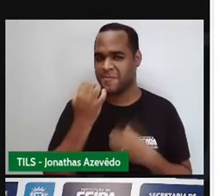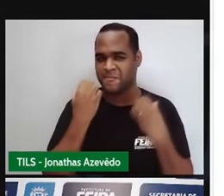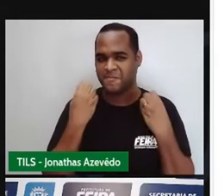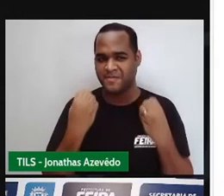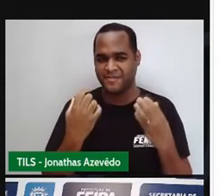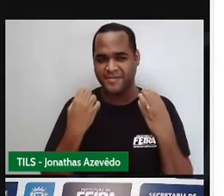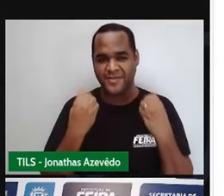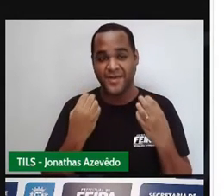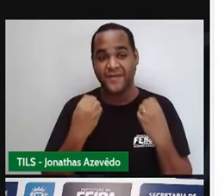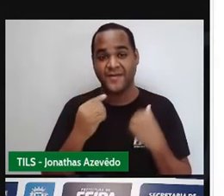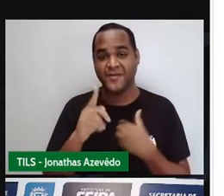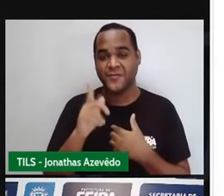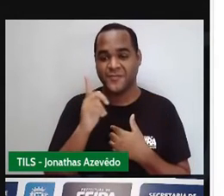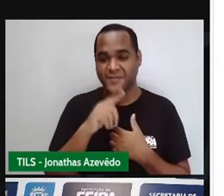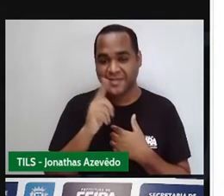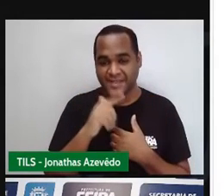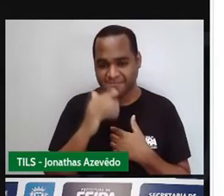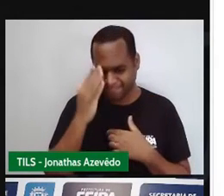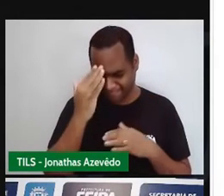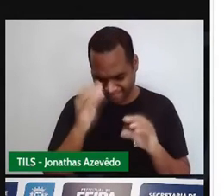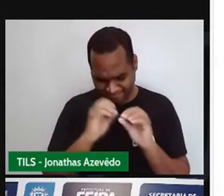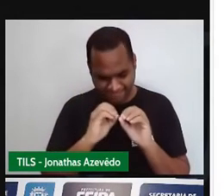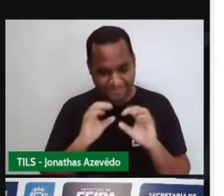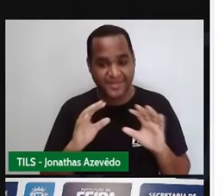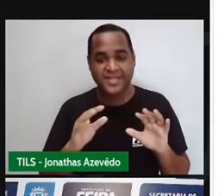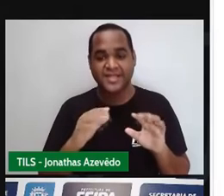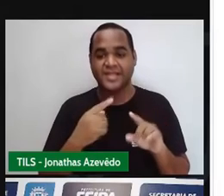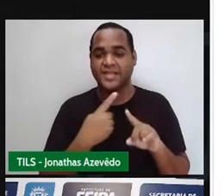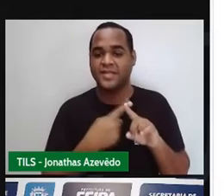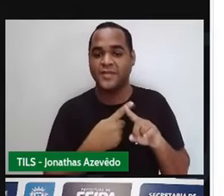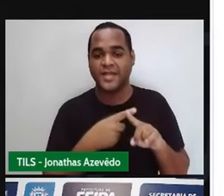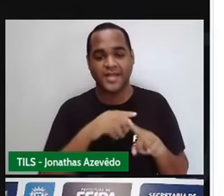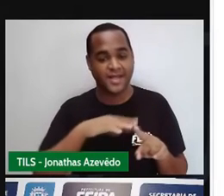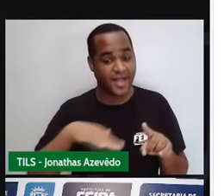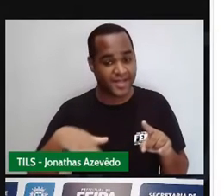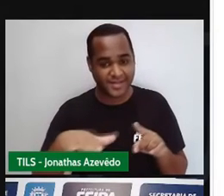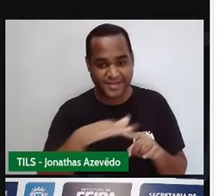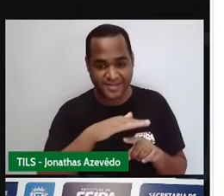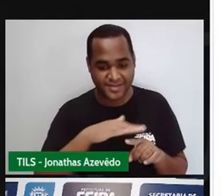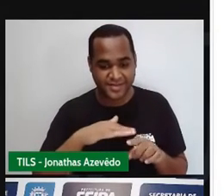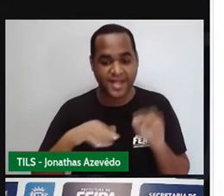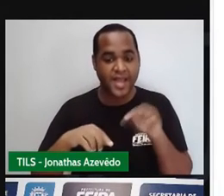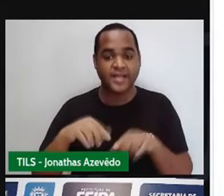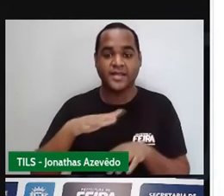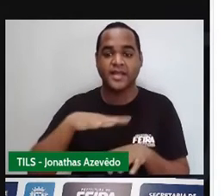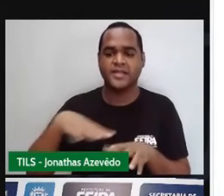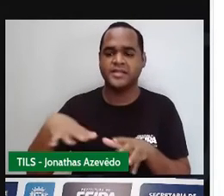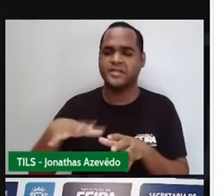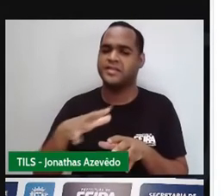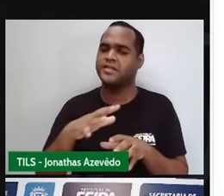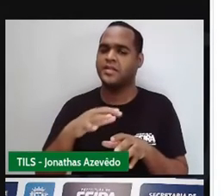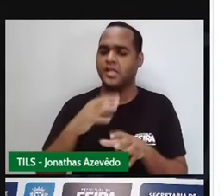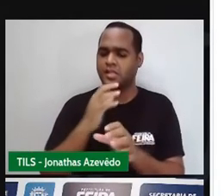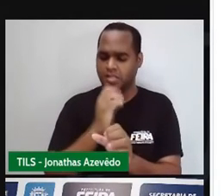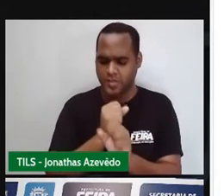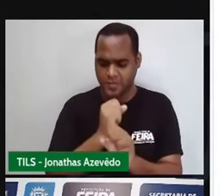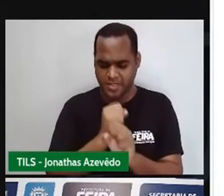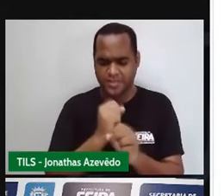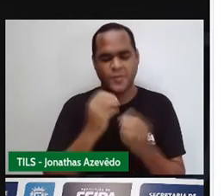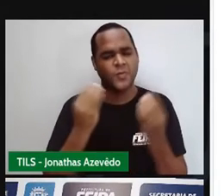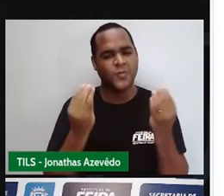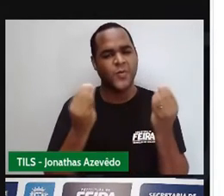né? A gente conseguir entender por que que a área né? Desculpa, a área ela é calculada daquela forma.